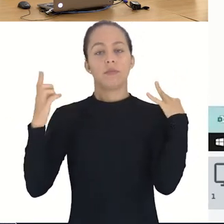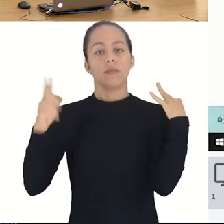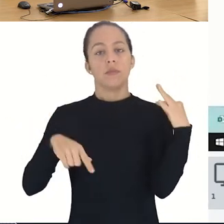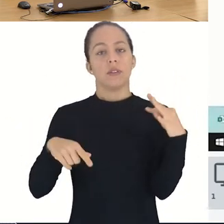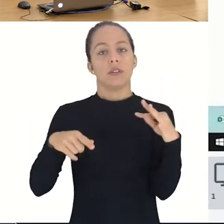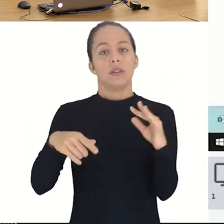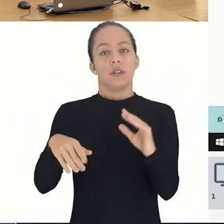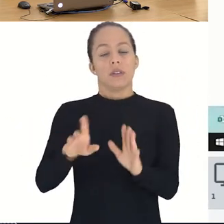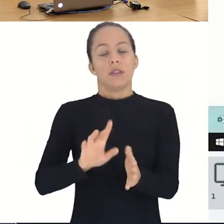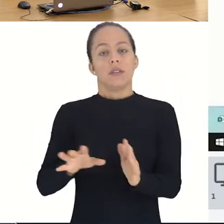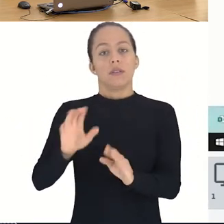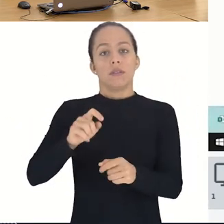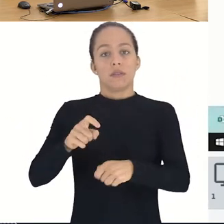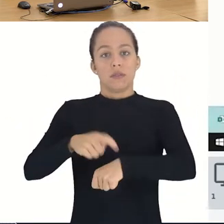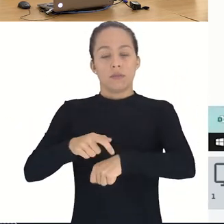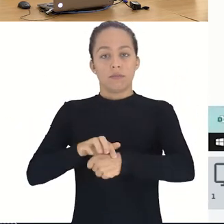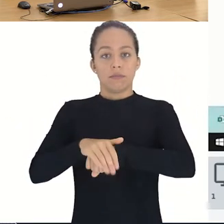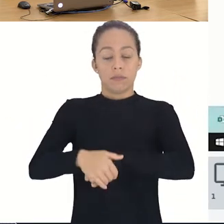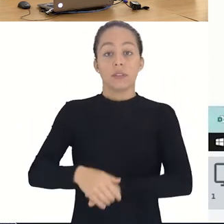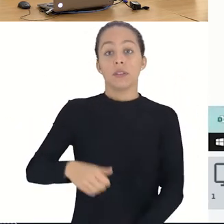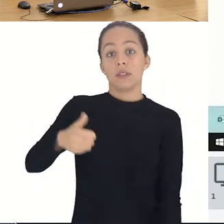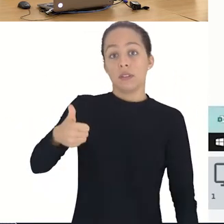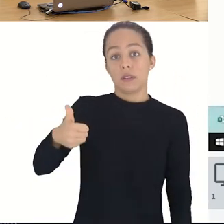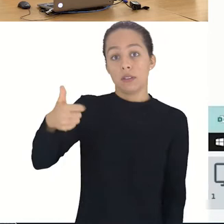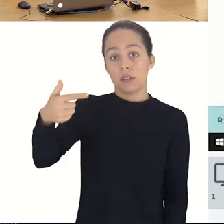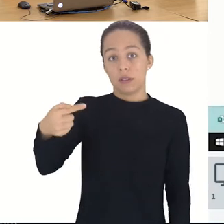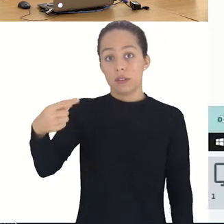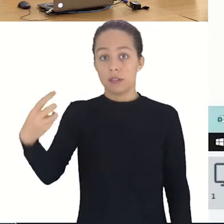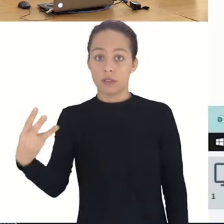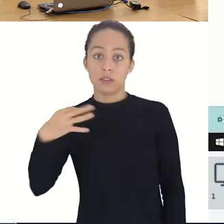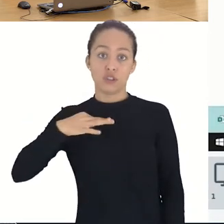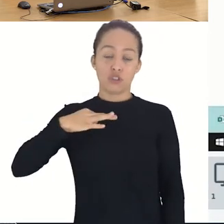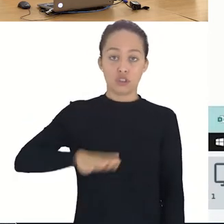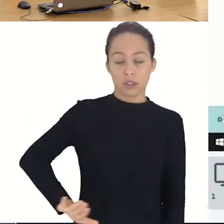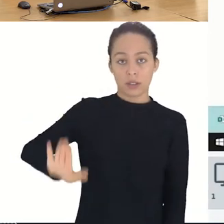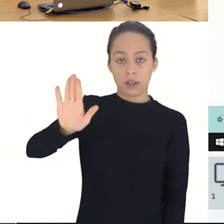no sistema, 173 candidatos foram reconhecidos.